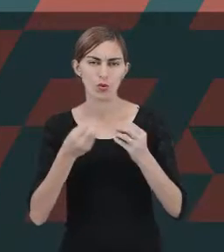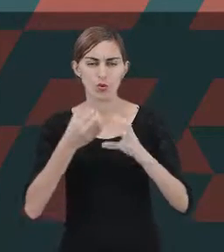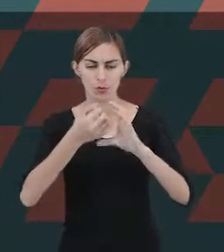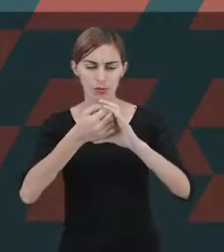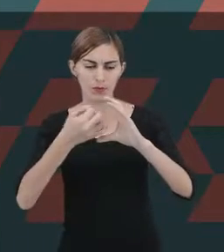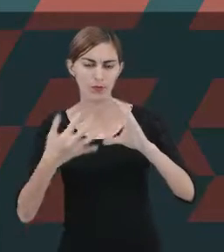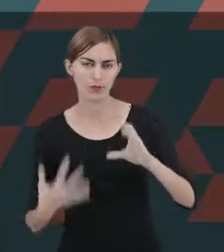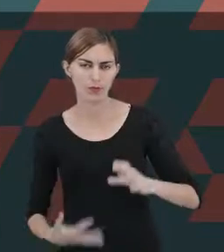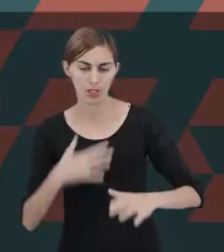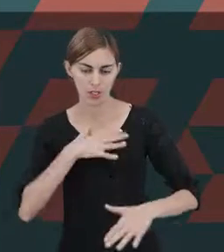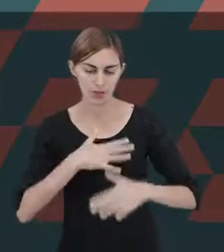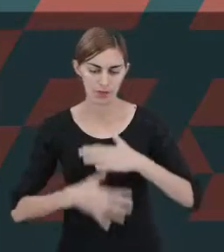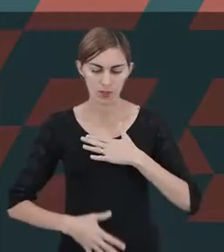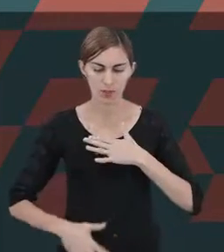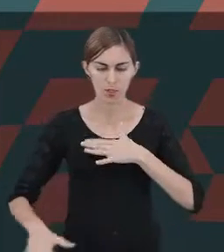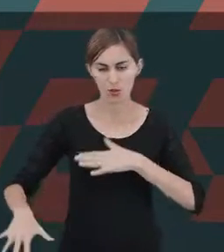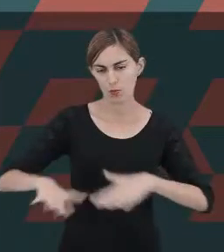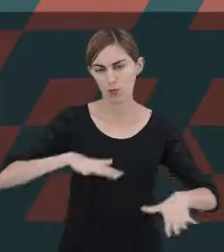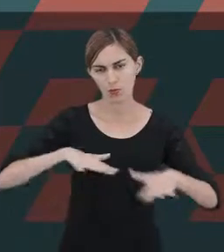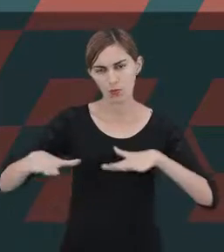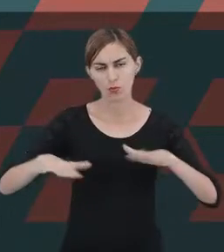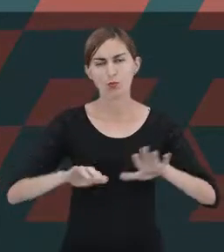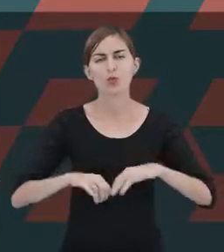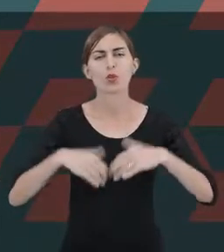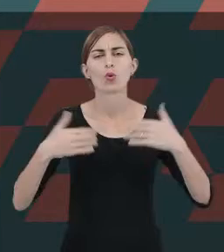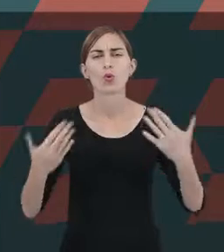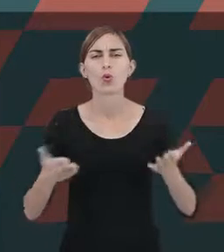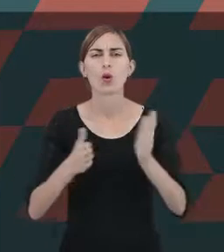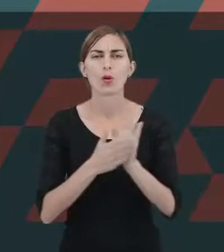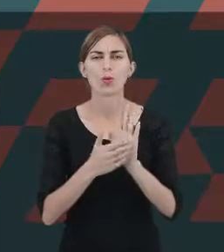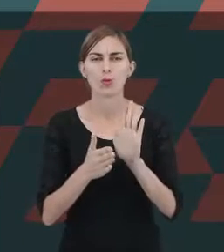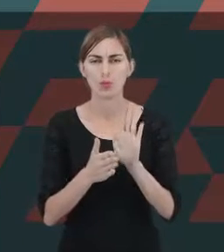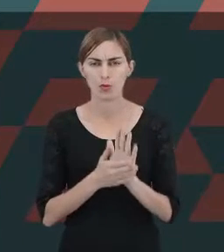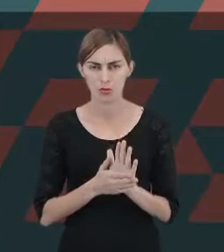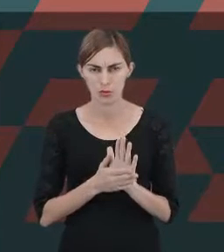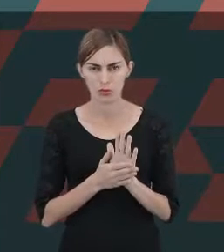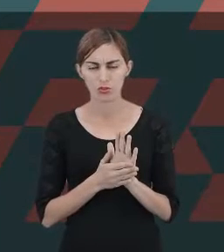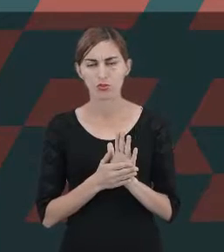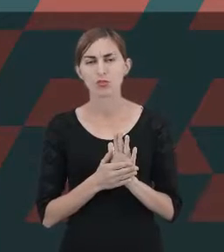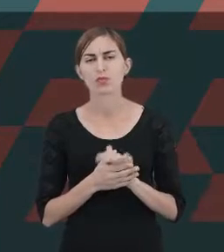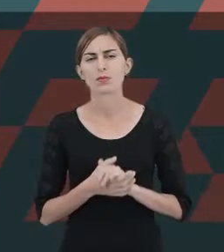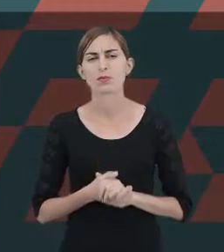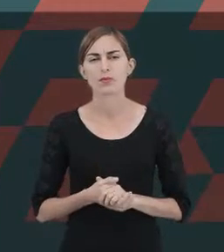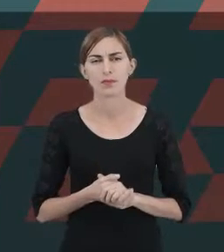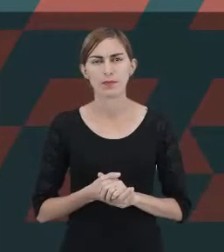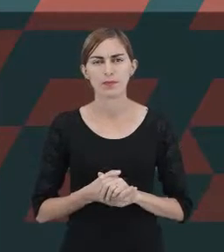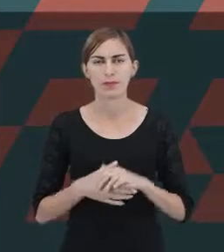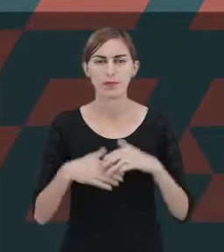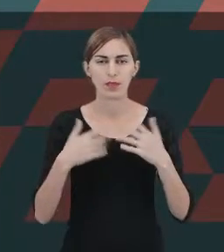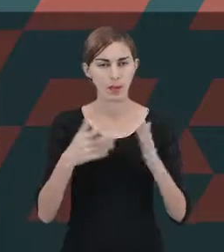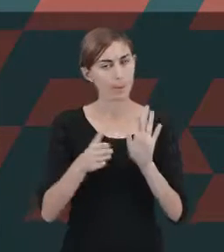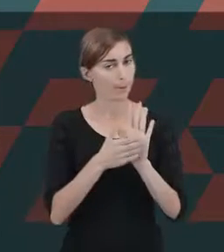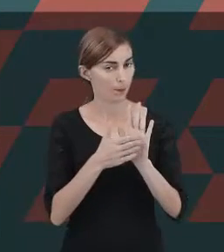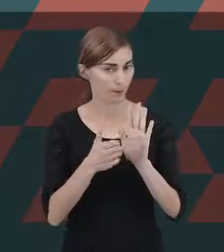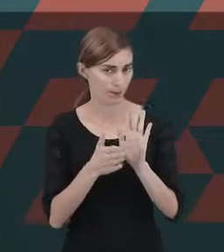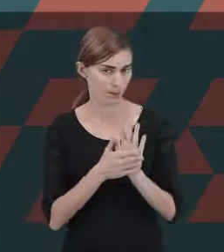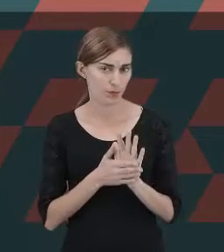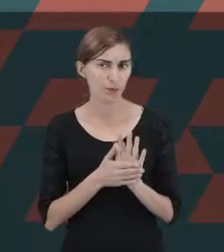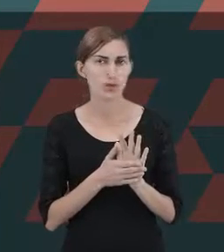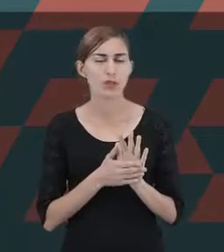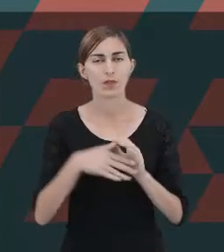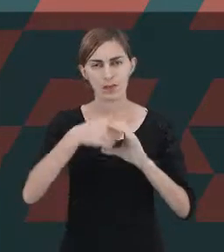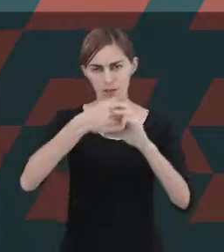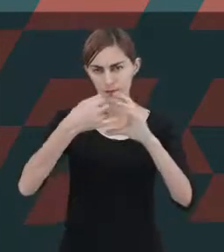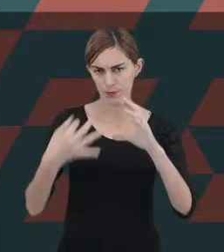físico-motor. Qual seria a proposta desse aspecto físico-motor? A proposta do aspecto